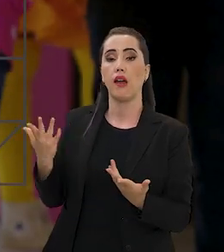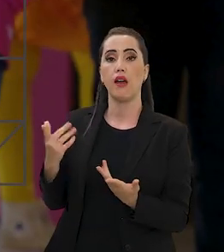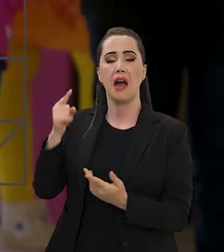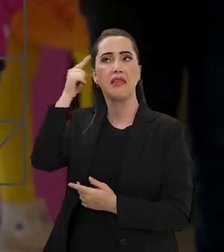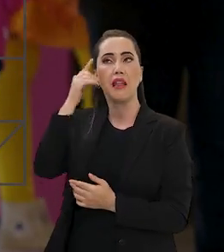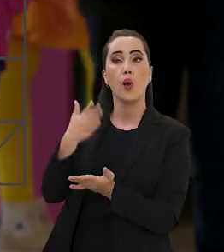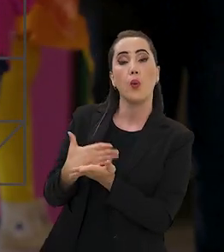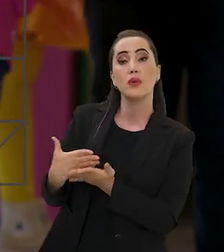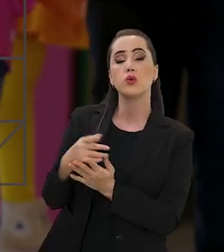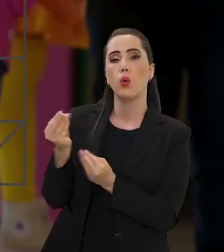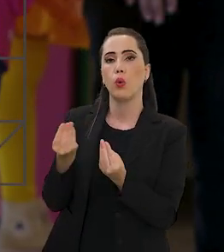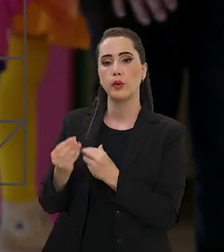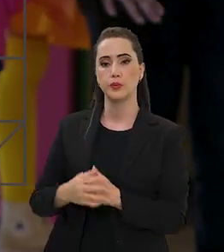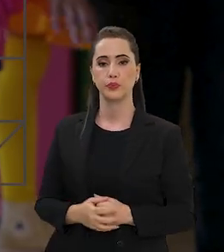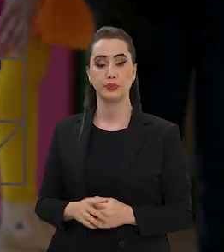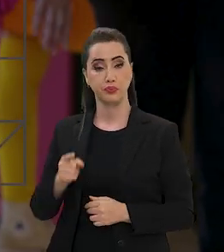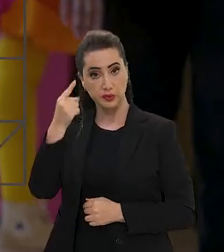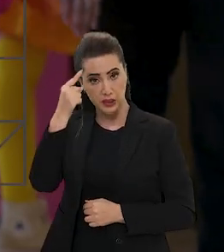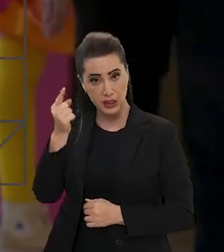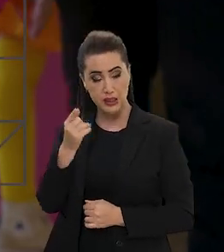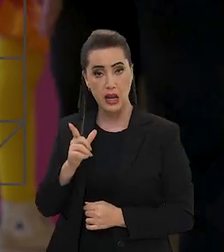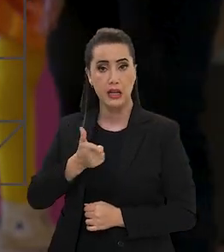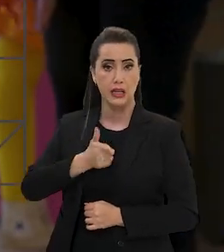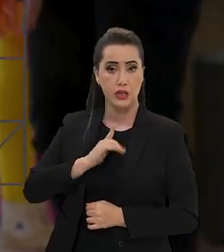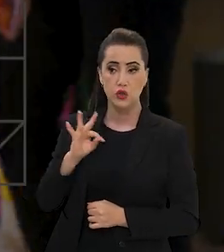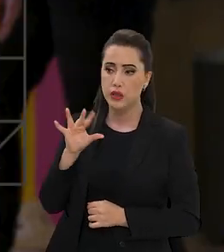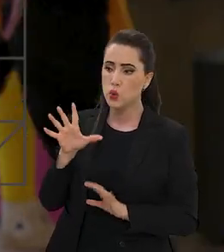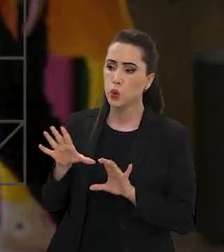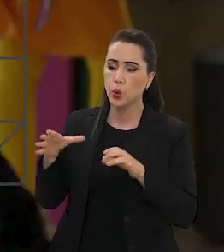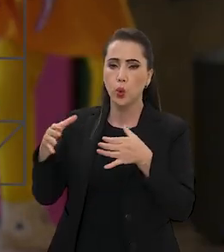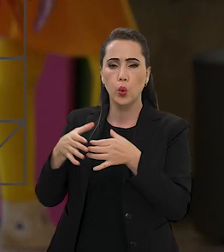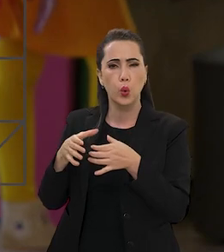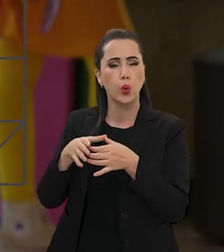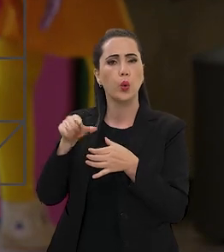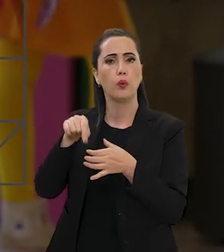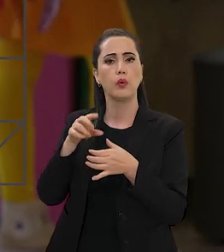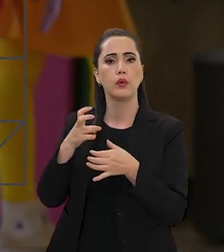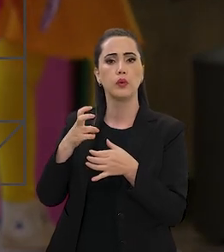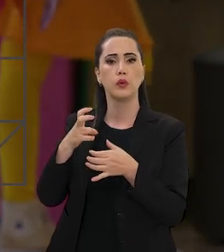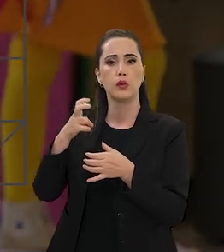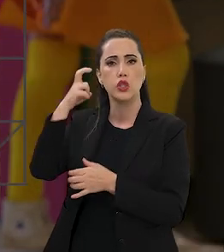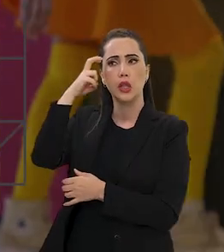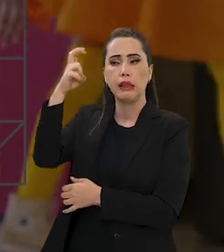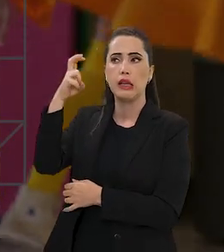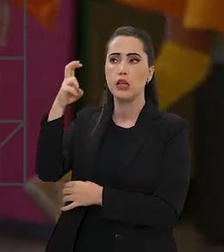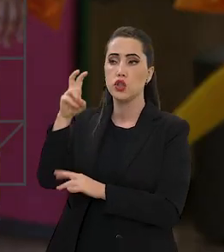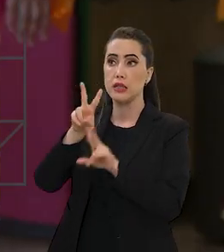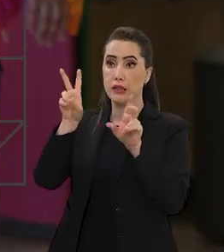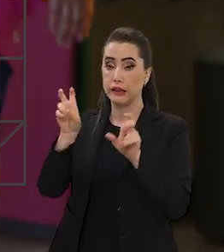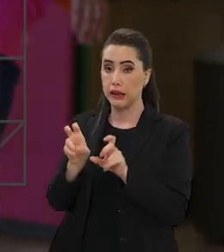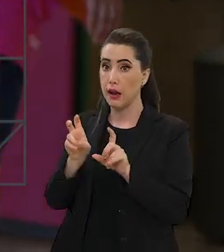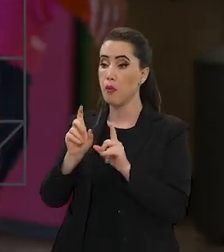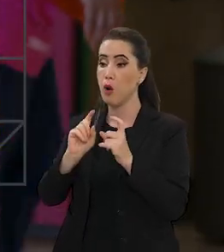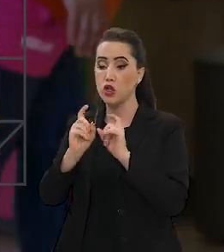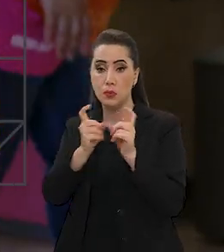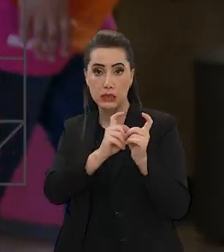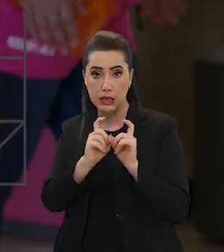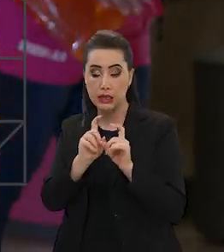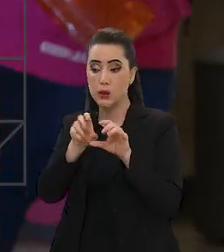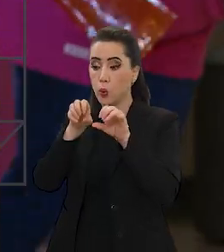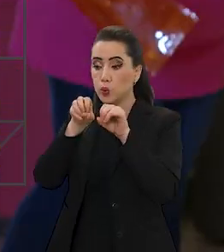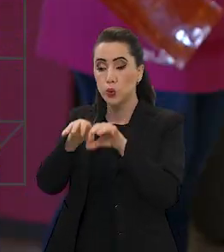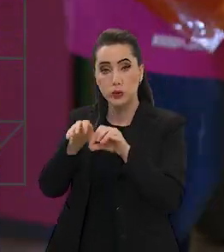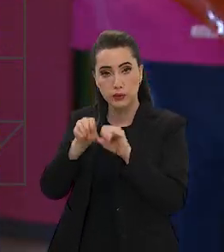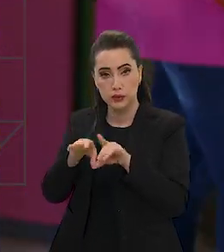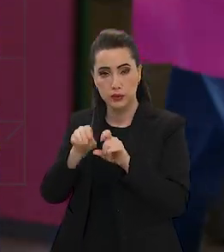ideia do fundo, né? A ideia é que você tivesse toda a inteligência da educação sendo gestada